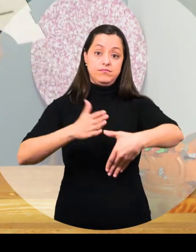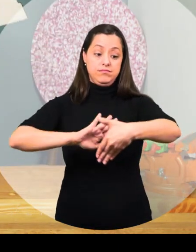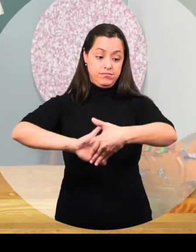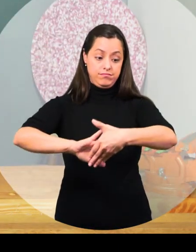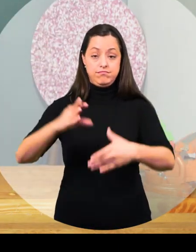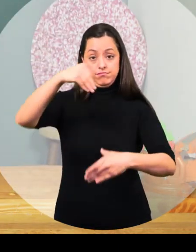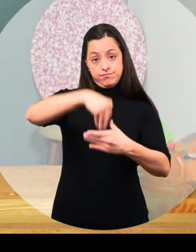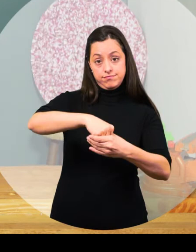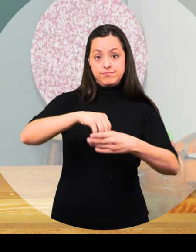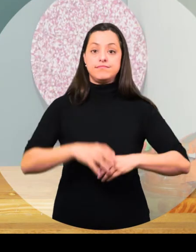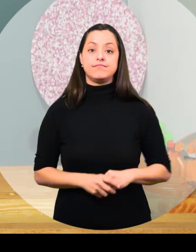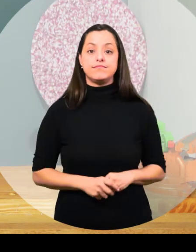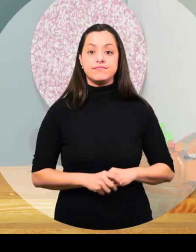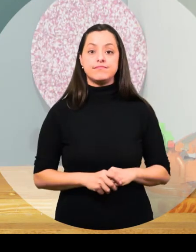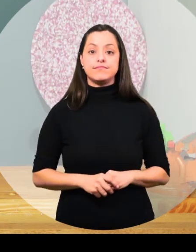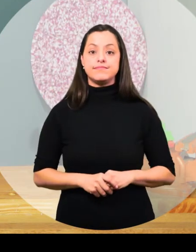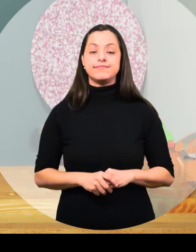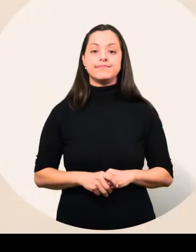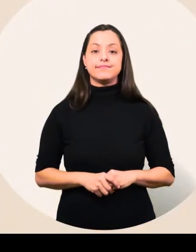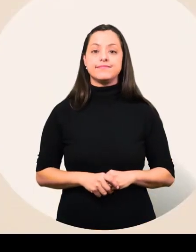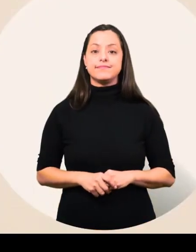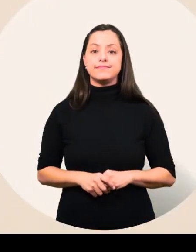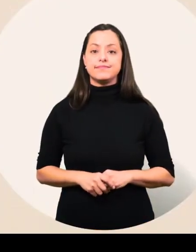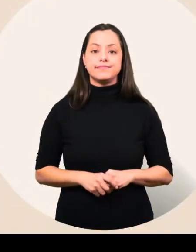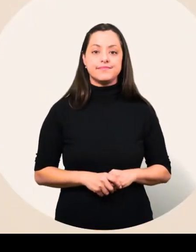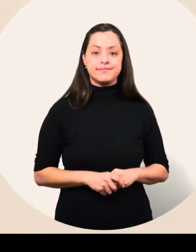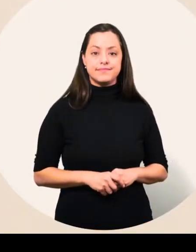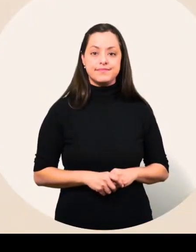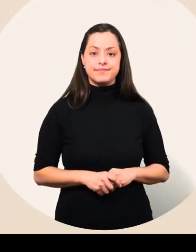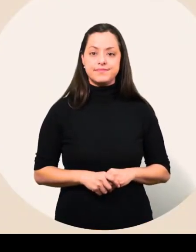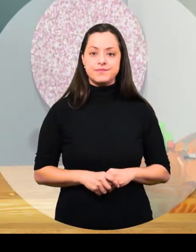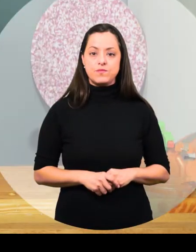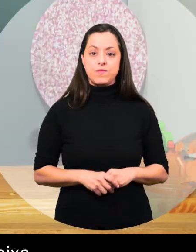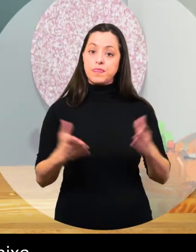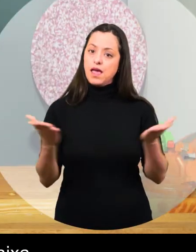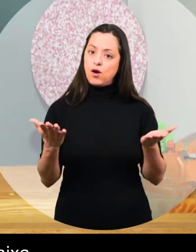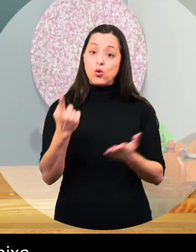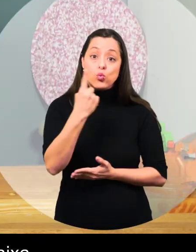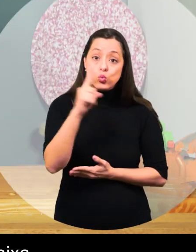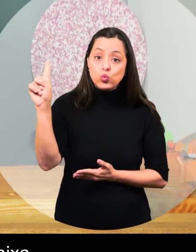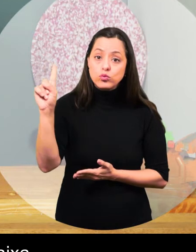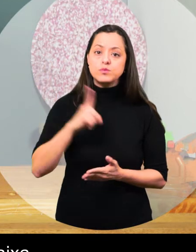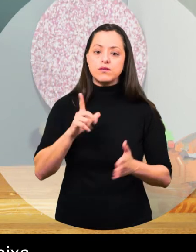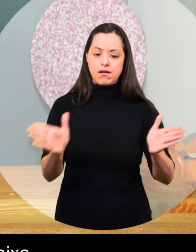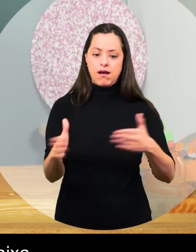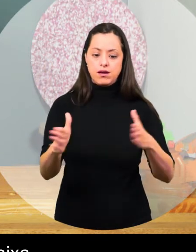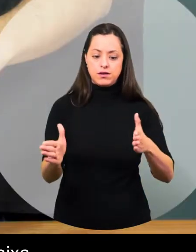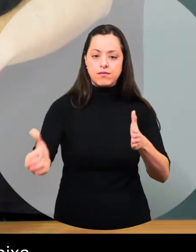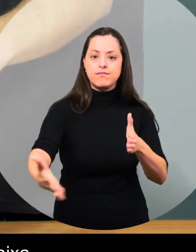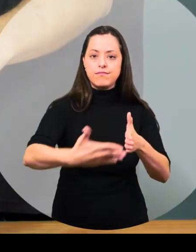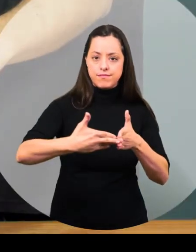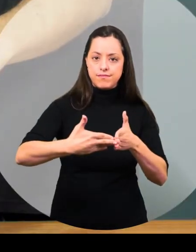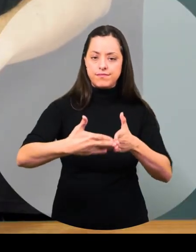na caixa. Lara e Gui encaixam a parte frontal da caixa. Agora a gente vai colar a parte da frente da caixa.